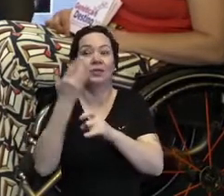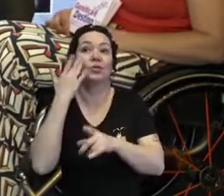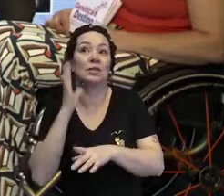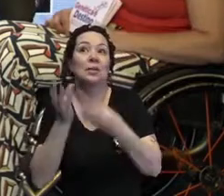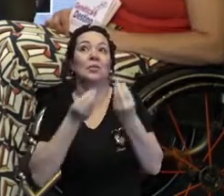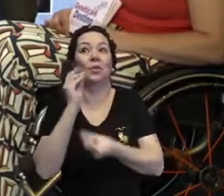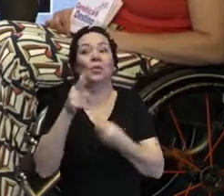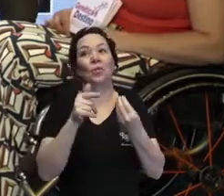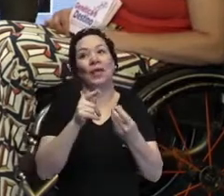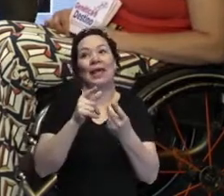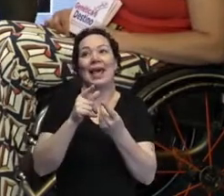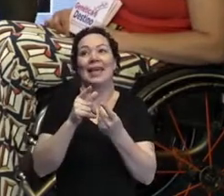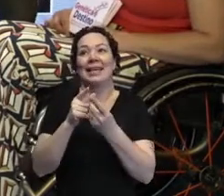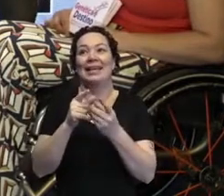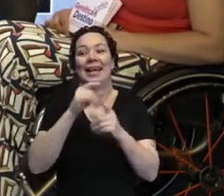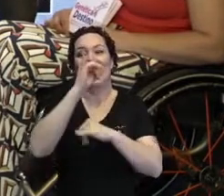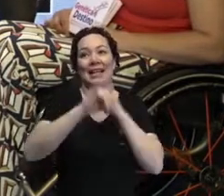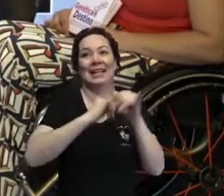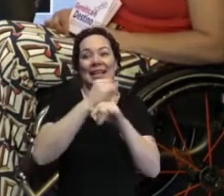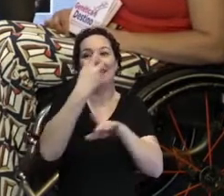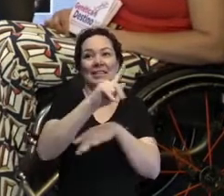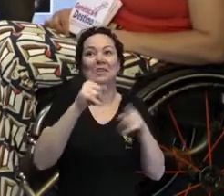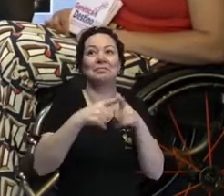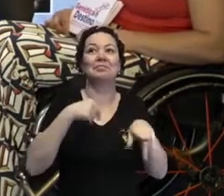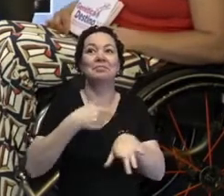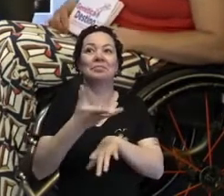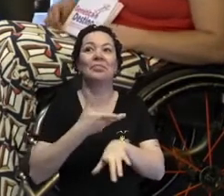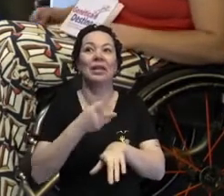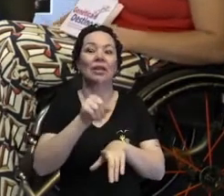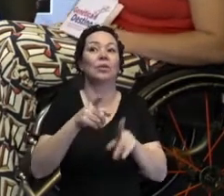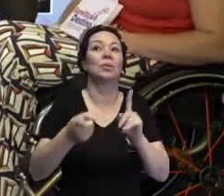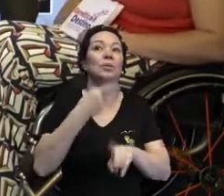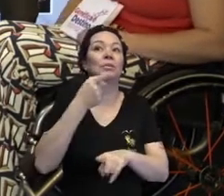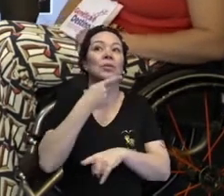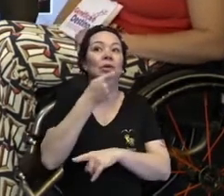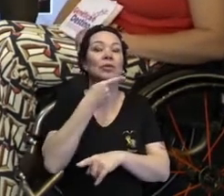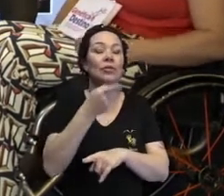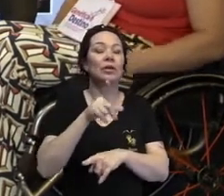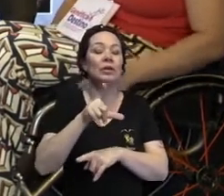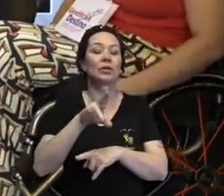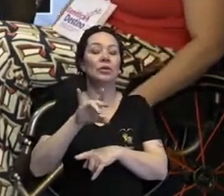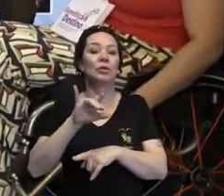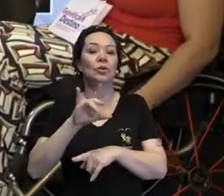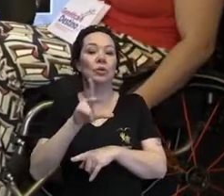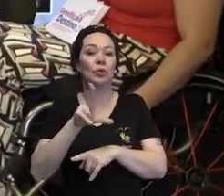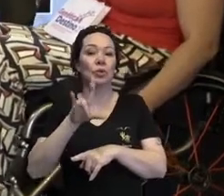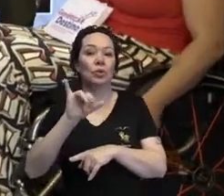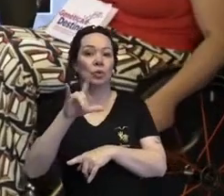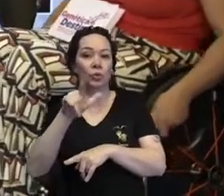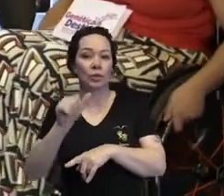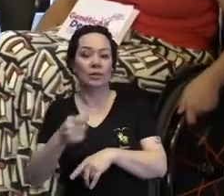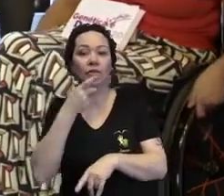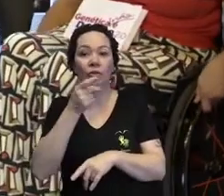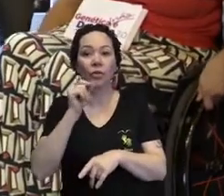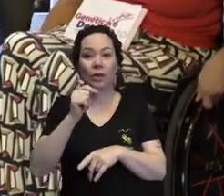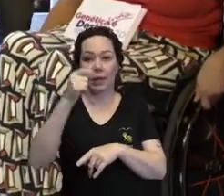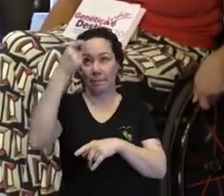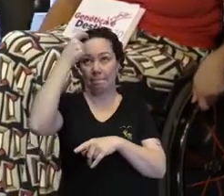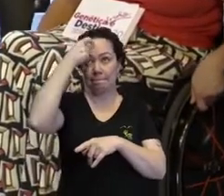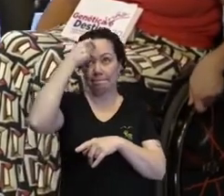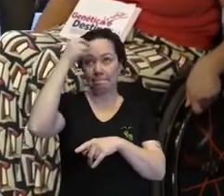sabe como é que está a conexão. E eu gostaria, Luísa, primeiro que você nos falasse. A gente está falando aqui sobre mentalidade